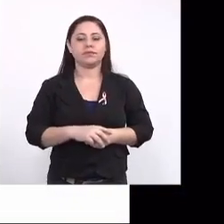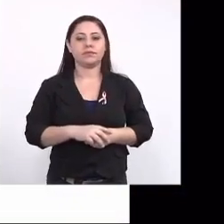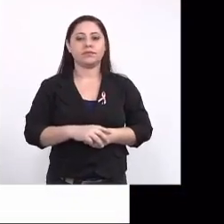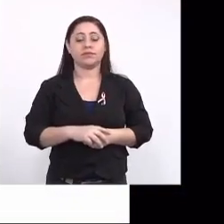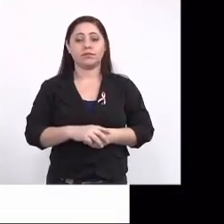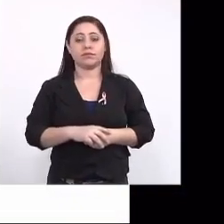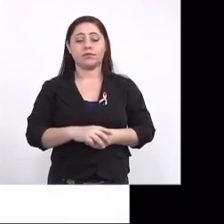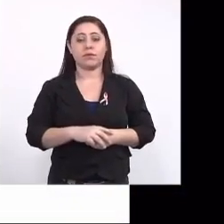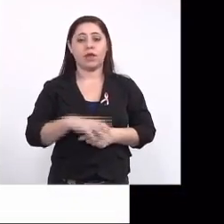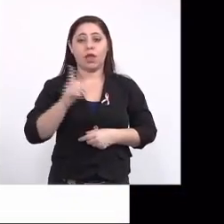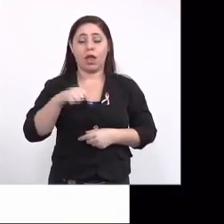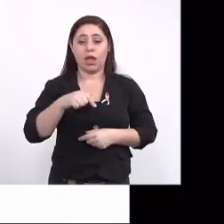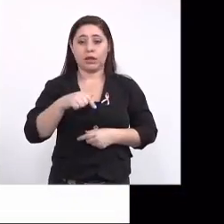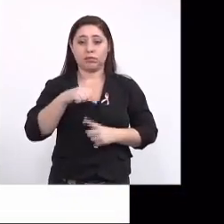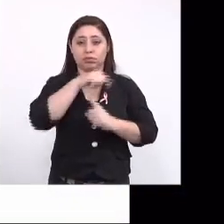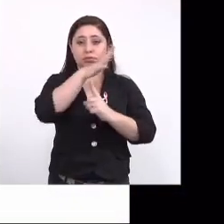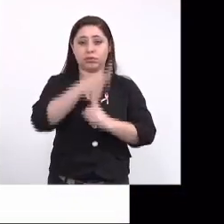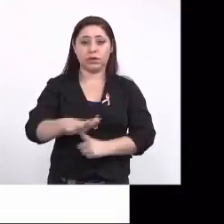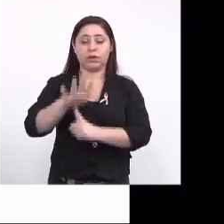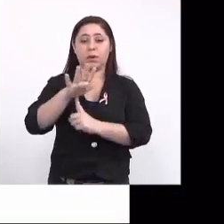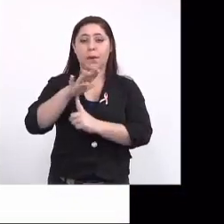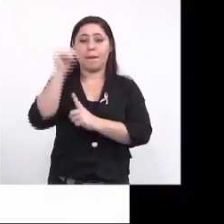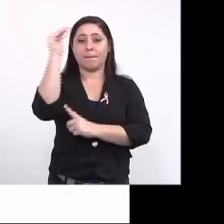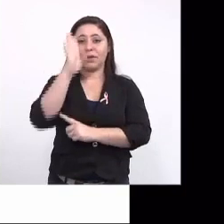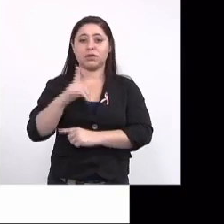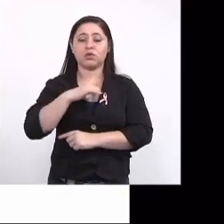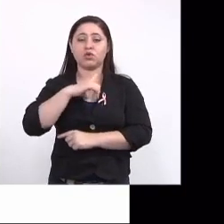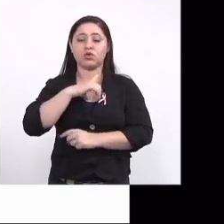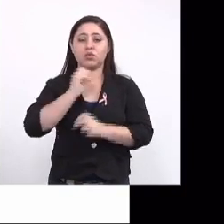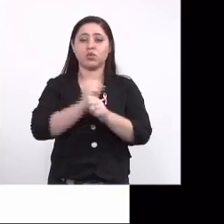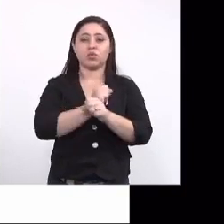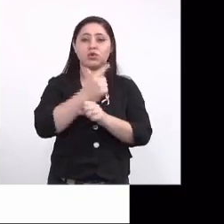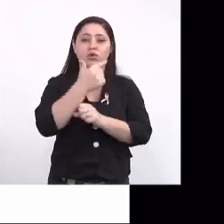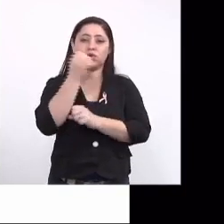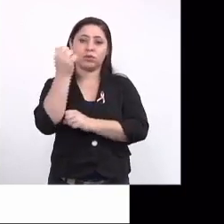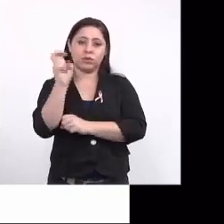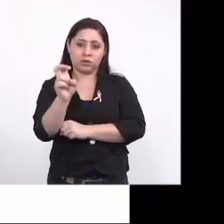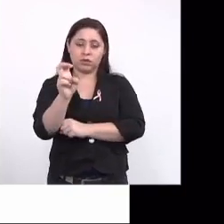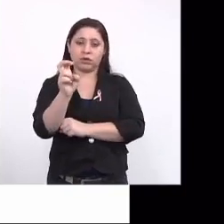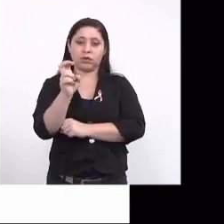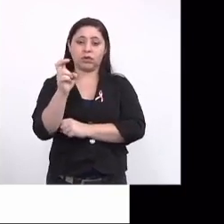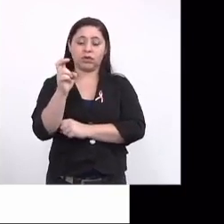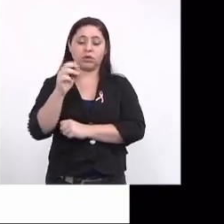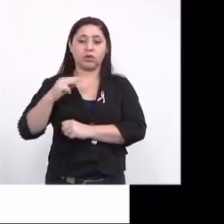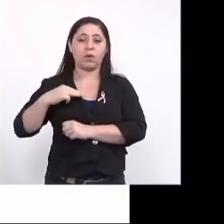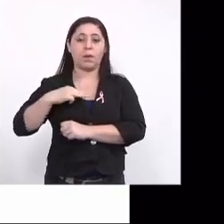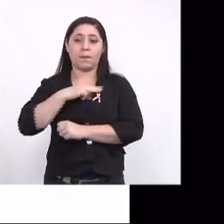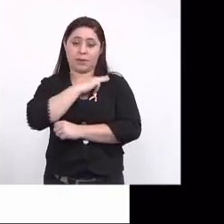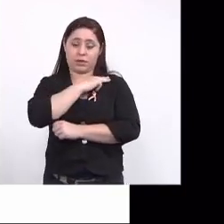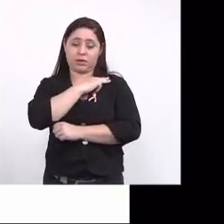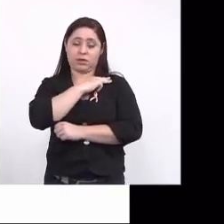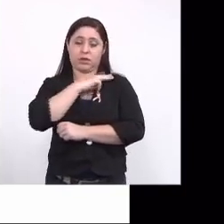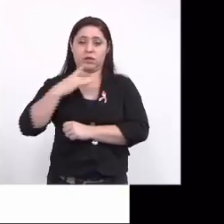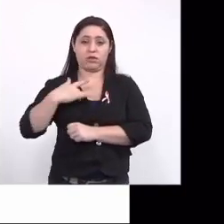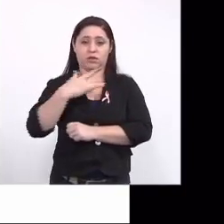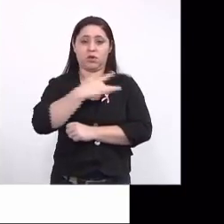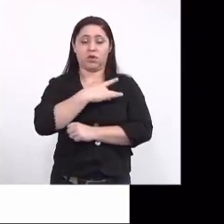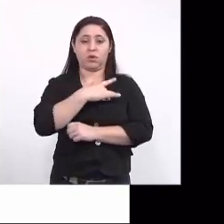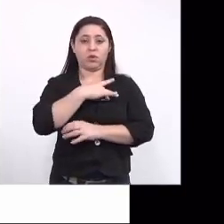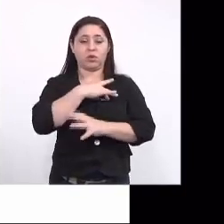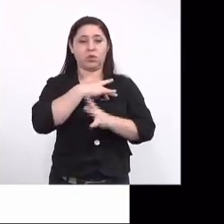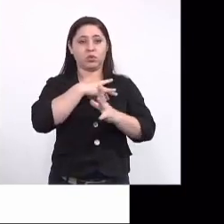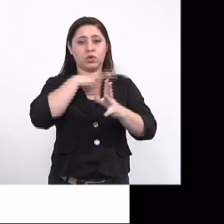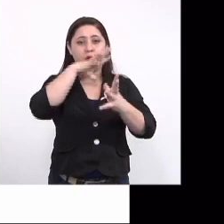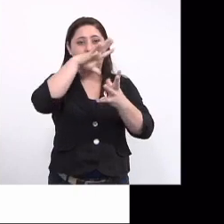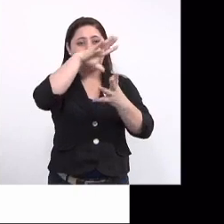Então, em meio à epidemia que o Brasil sofria lá em 2015, o Ministério da Saúde criou uma base de dados chamada